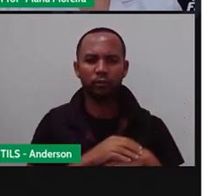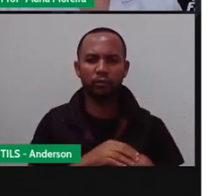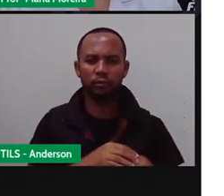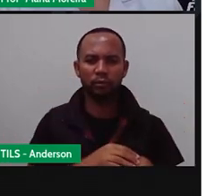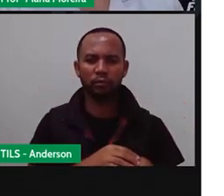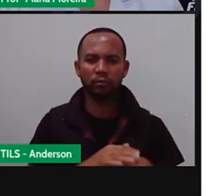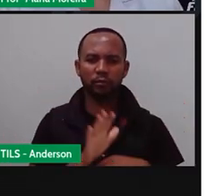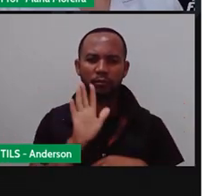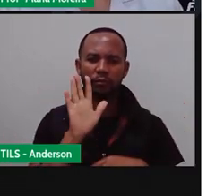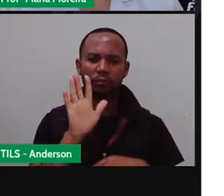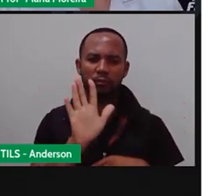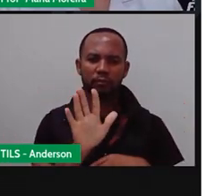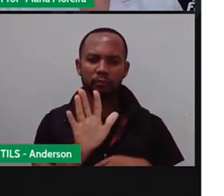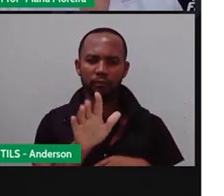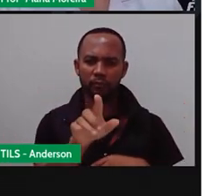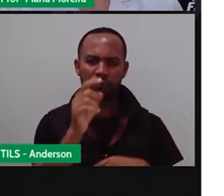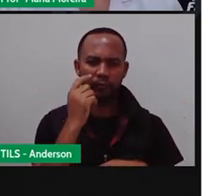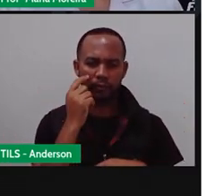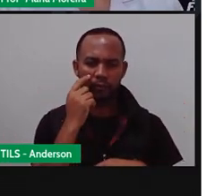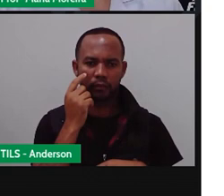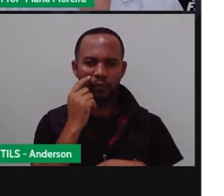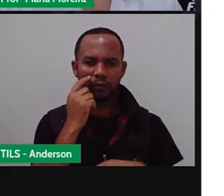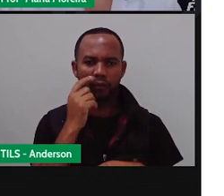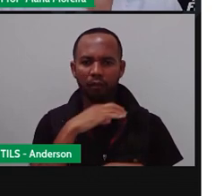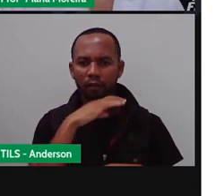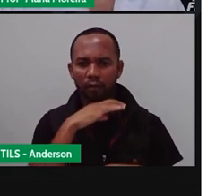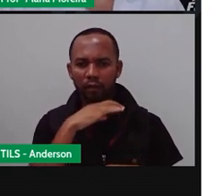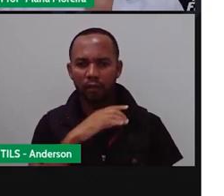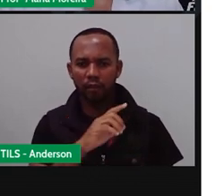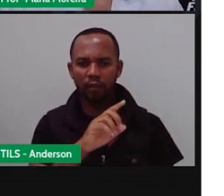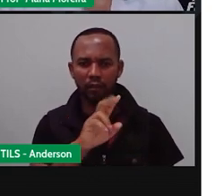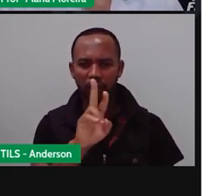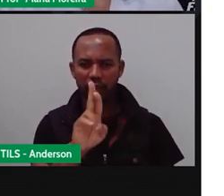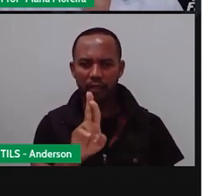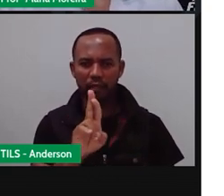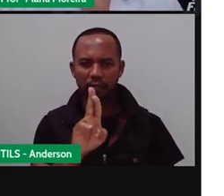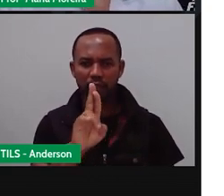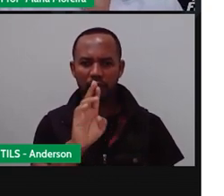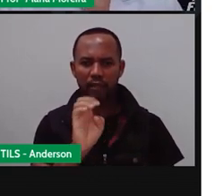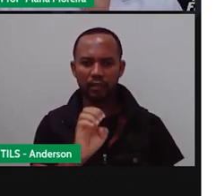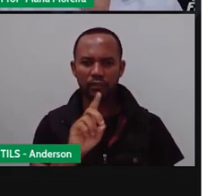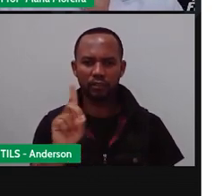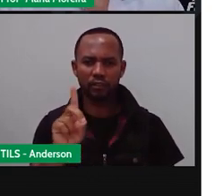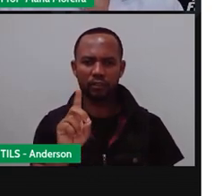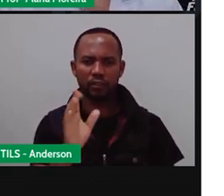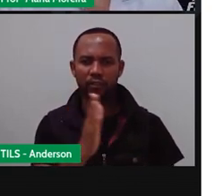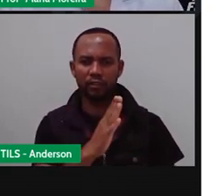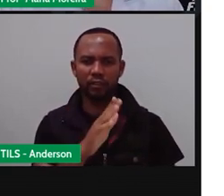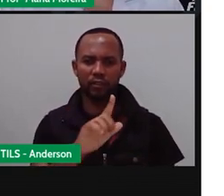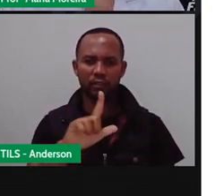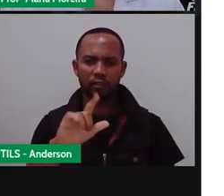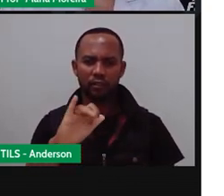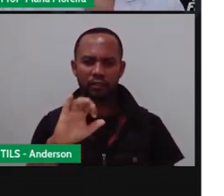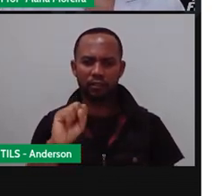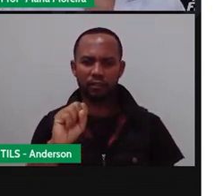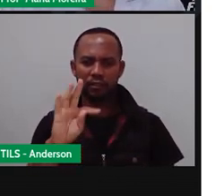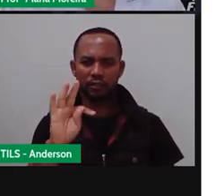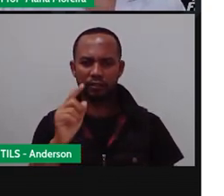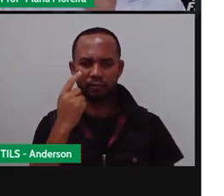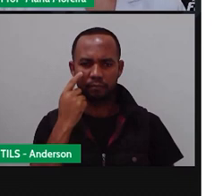símbolo, né, da Red List, né? Meu inglês pode não ser um dos melhores, Anderson, mas dá para arranhar.